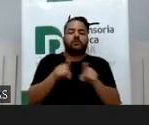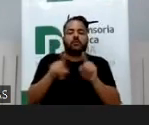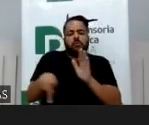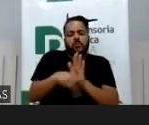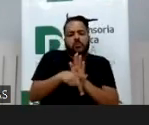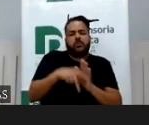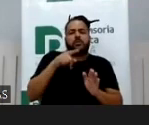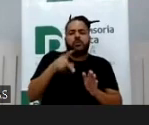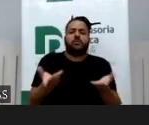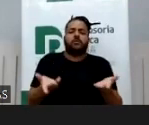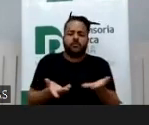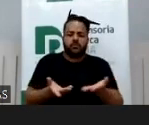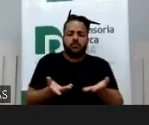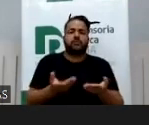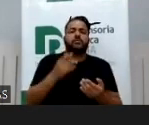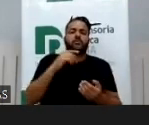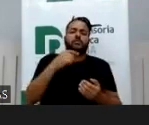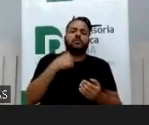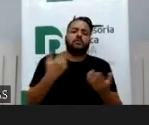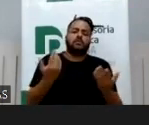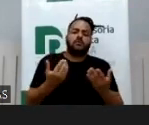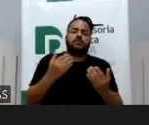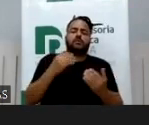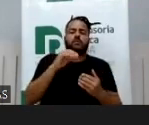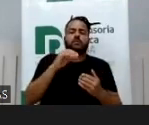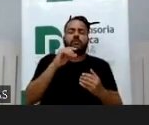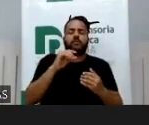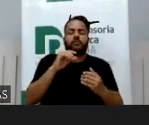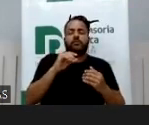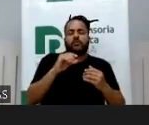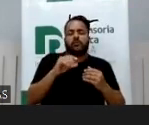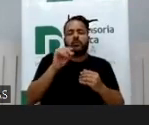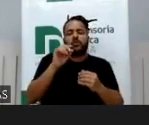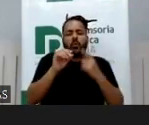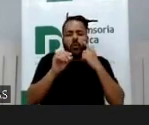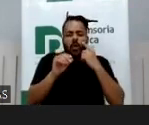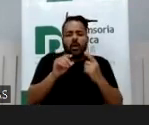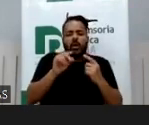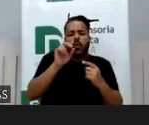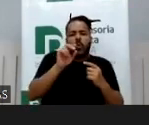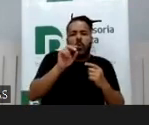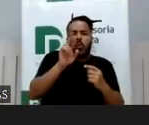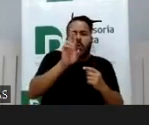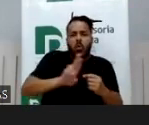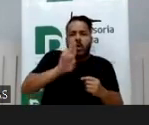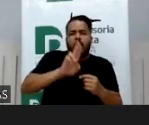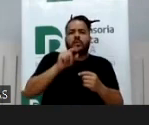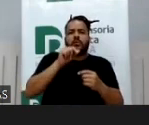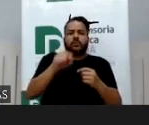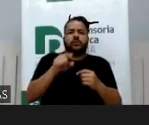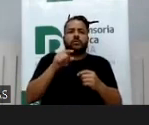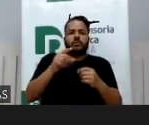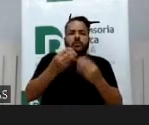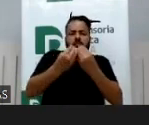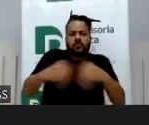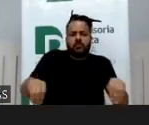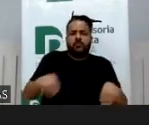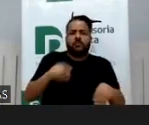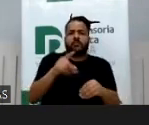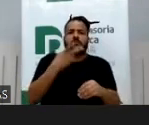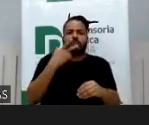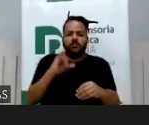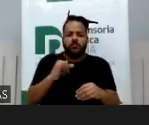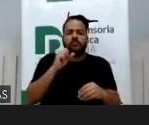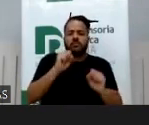Que é quando a gente enxerga classicamente o arbítrio, o abuso, aí é mais fácil de delimitar. Mas mesmo os pais que fazem benefício,